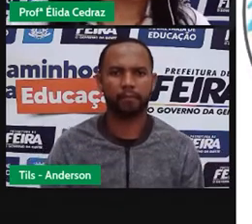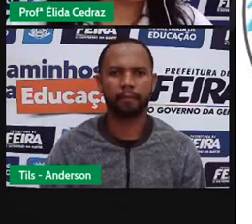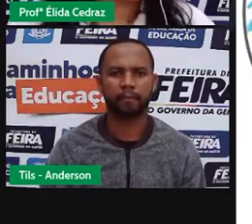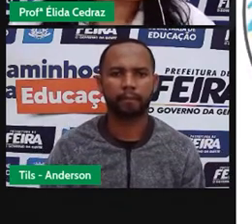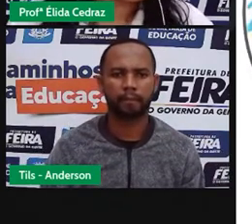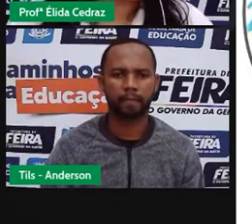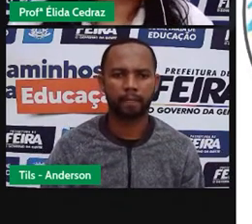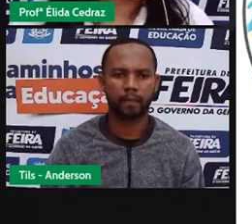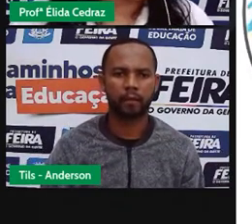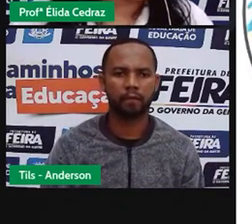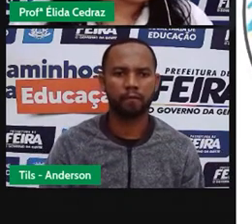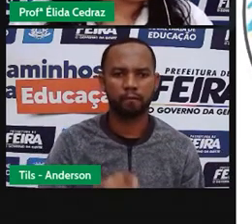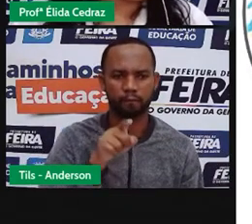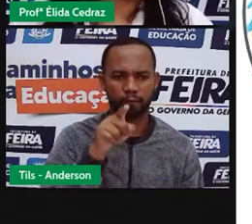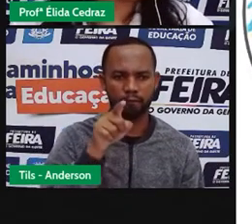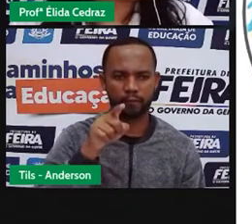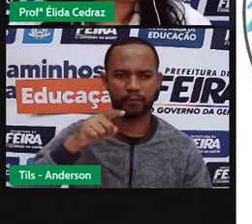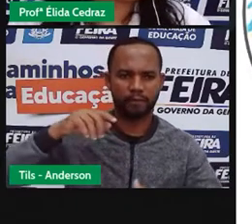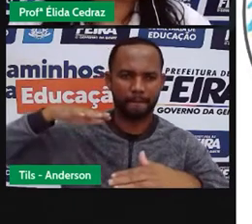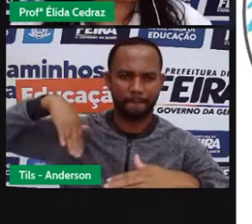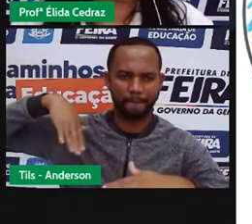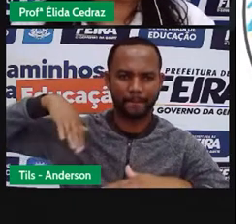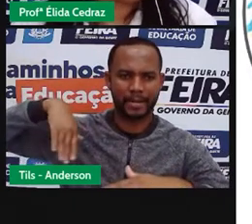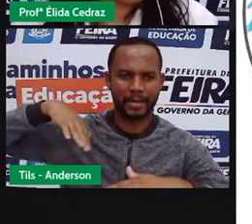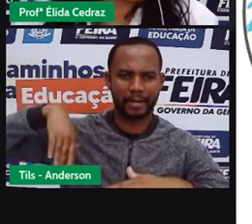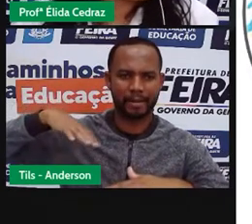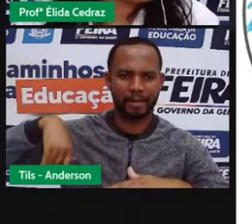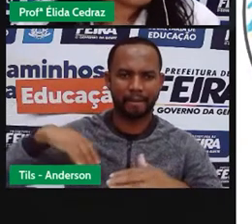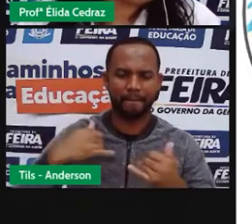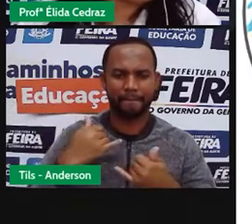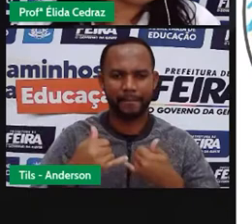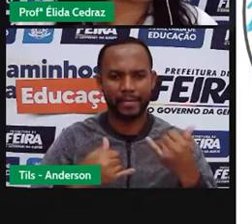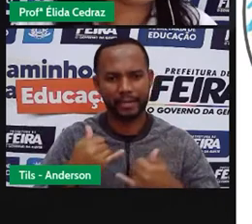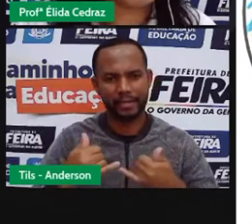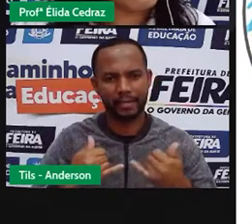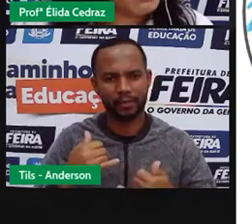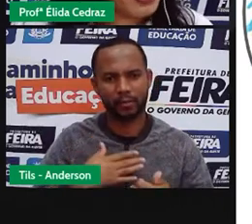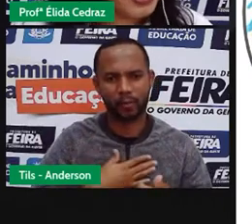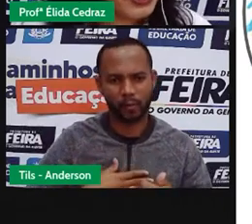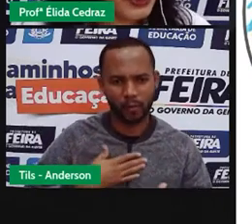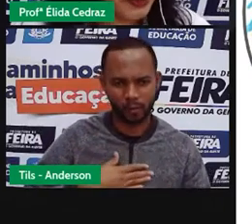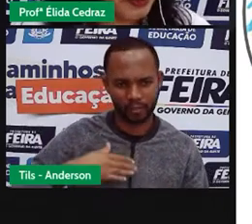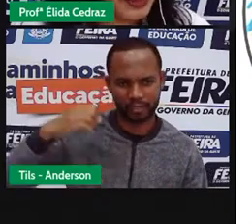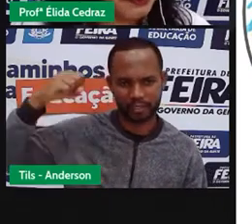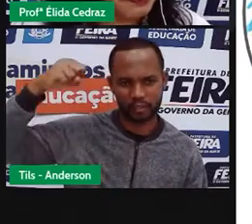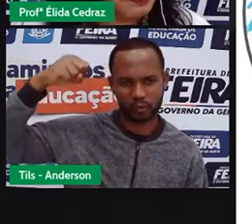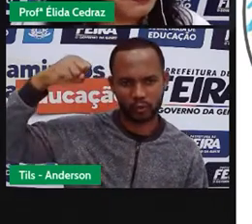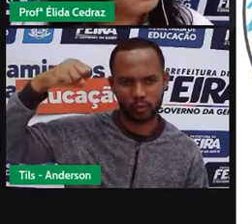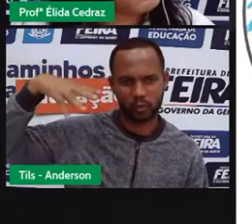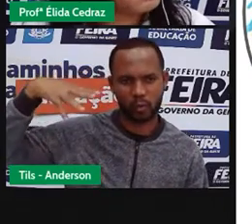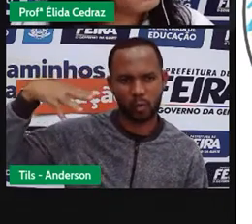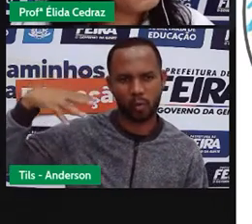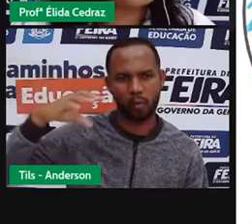Quando você está na praia, você prefere o Sol ou você prefere a sombra?